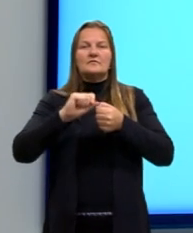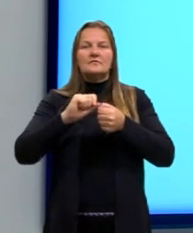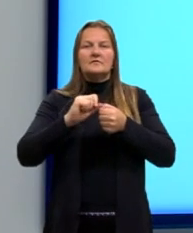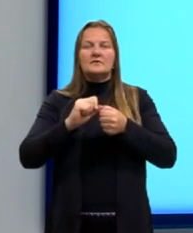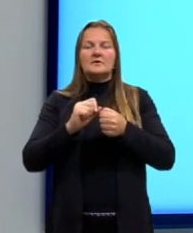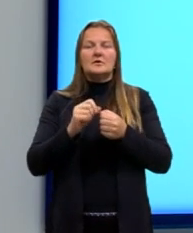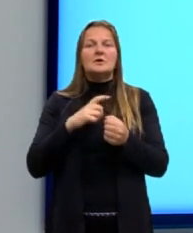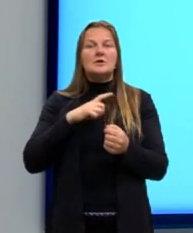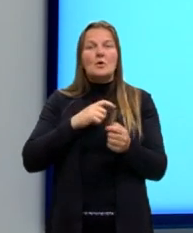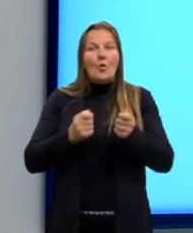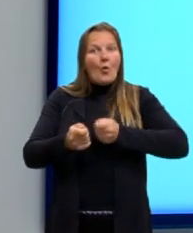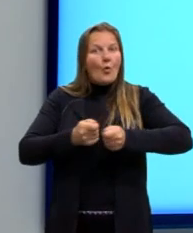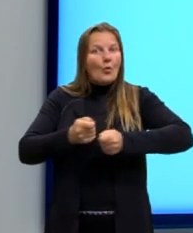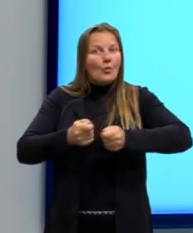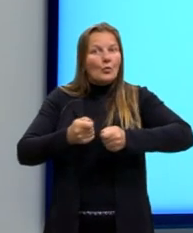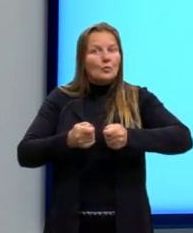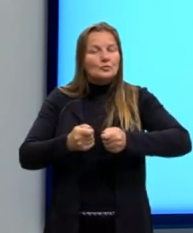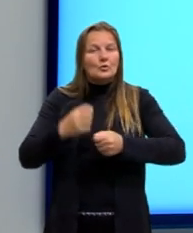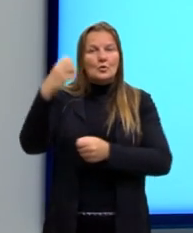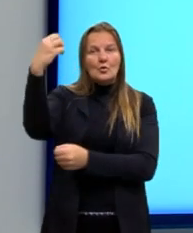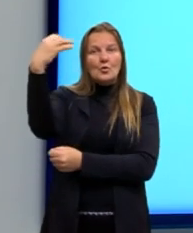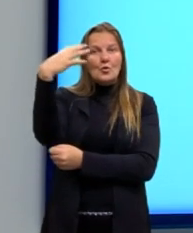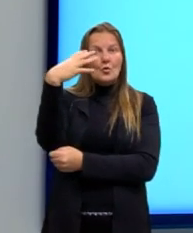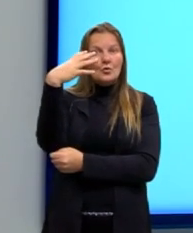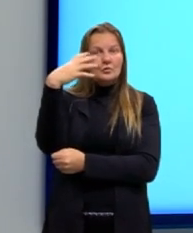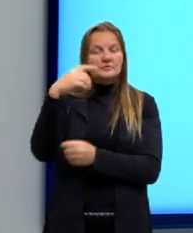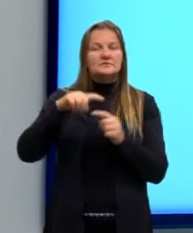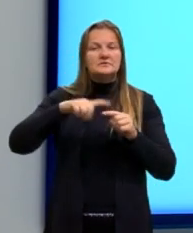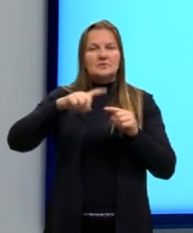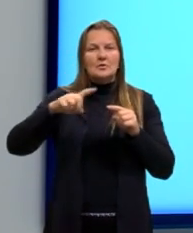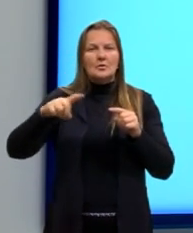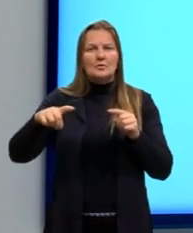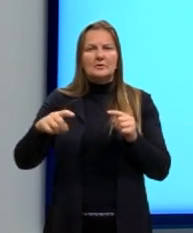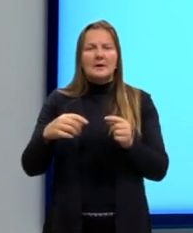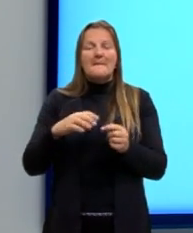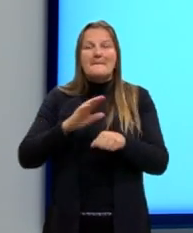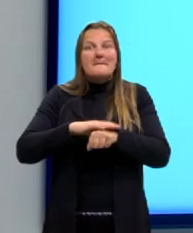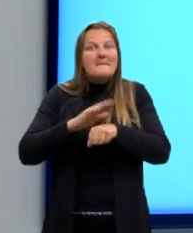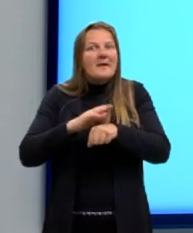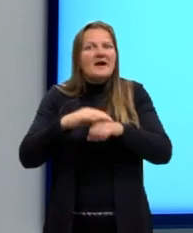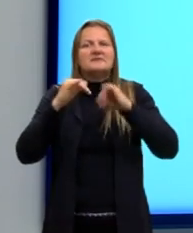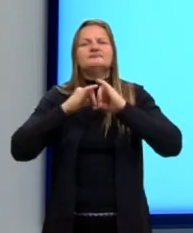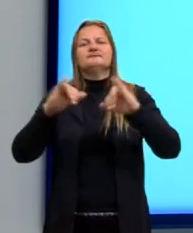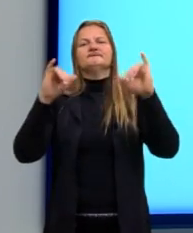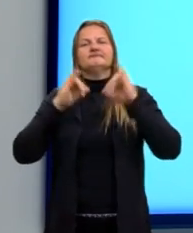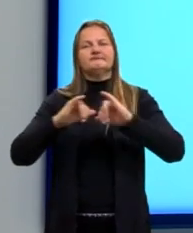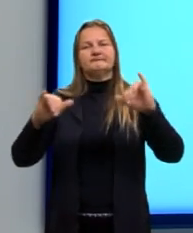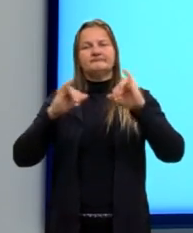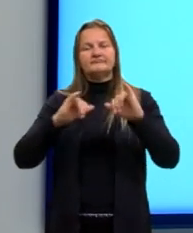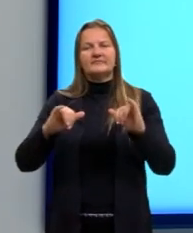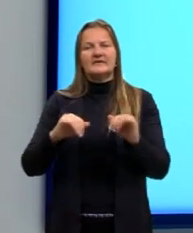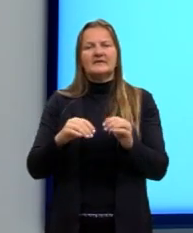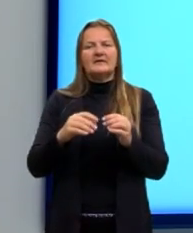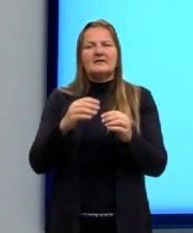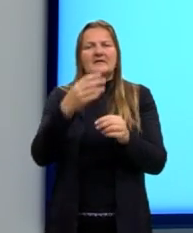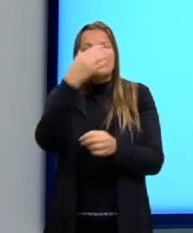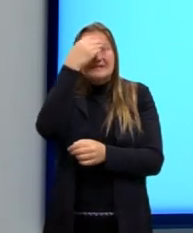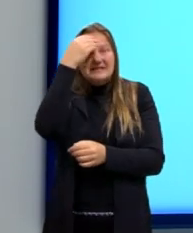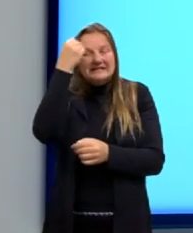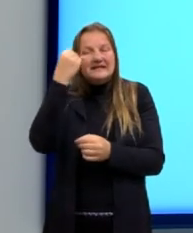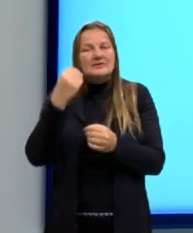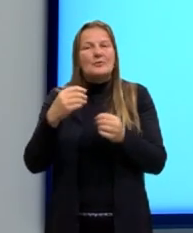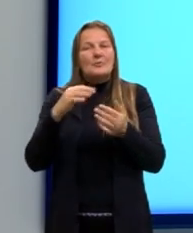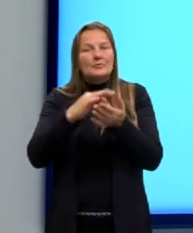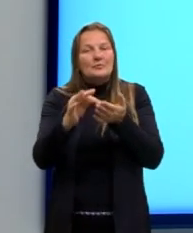dominação da luz ser considerada como onda, onde se deixou, então, um pouco de lado a teoria